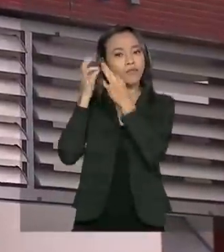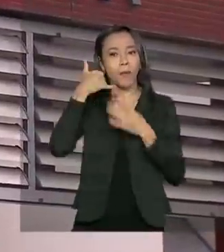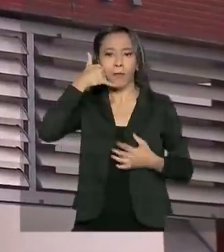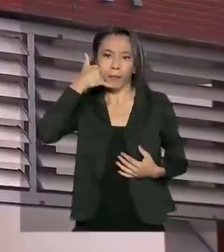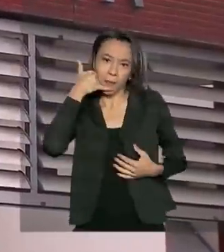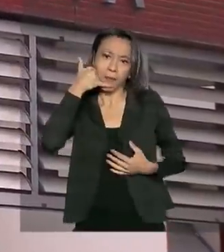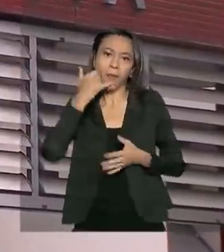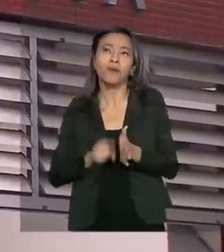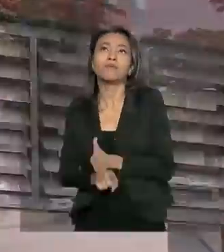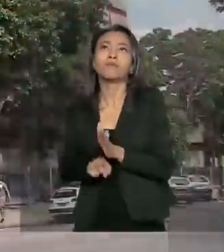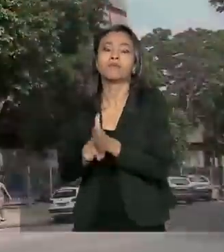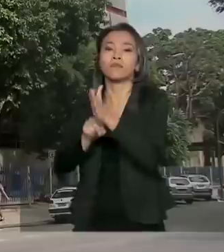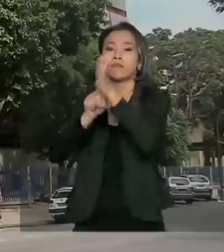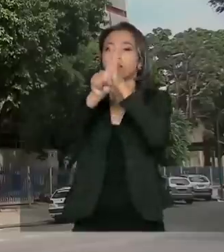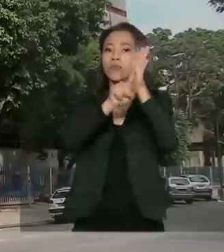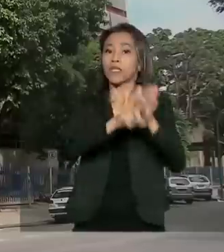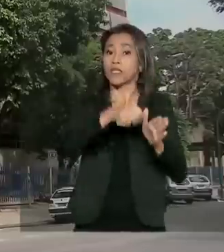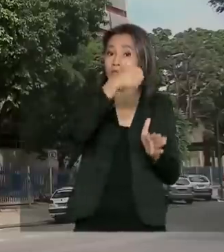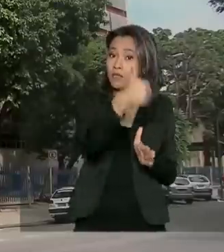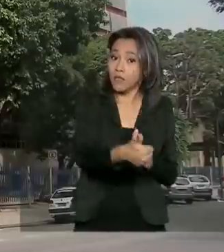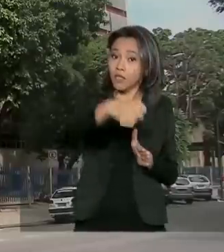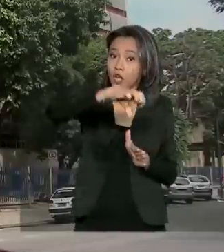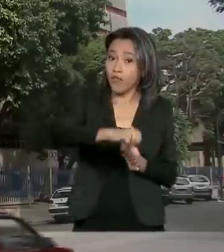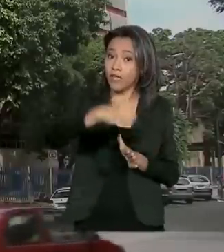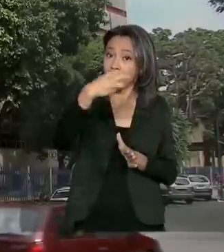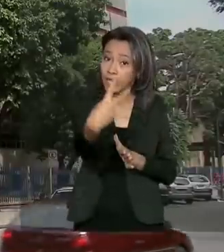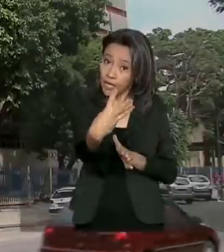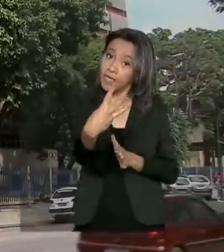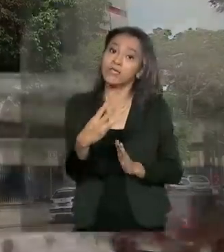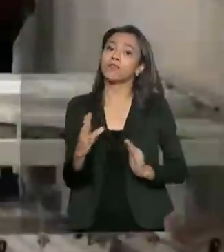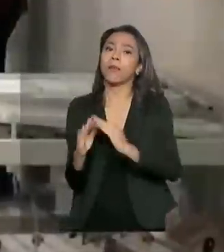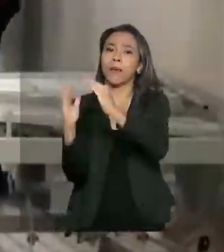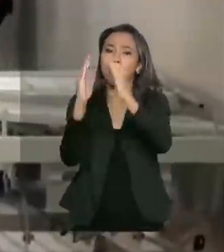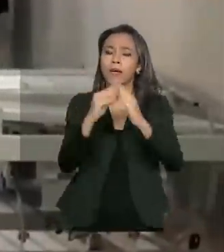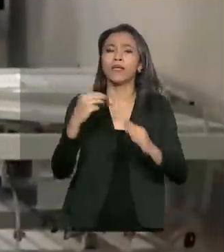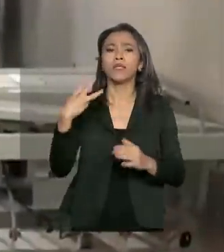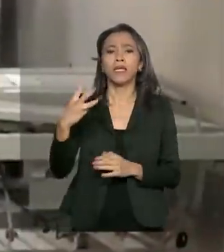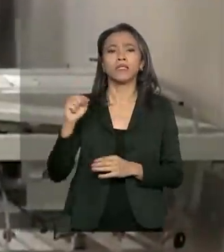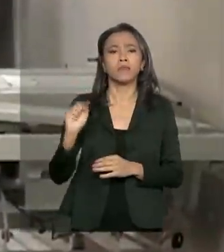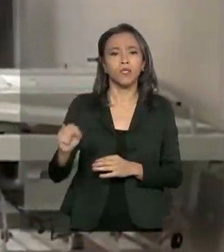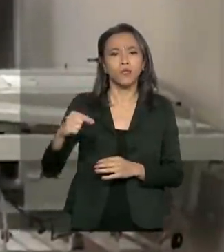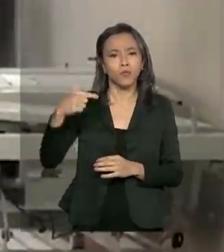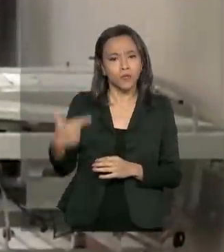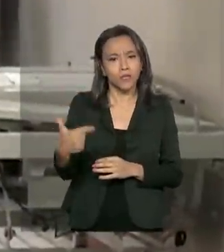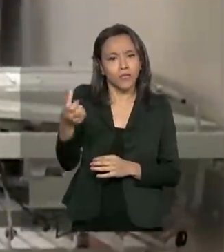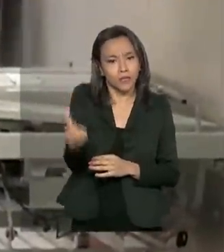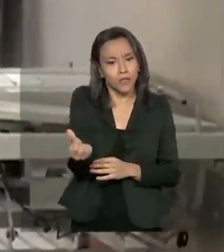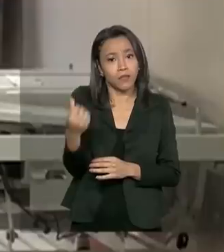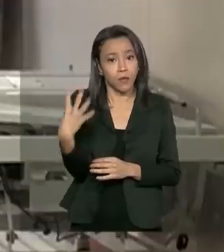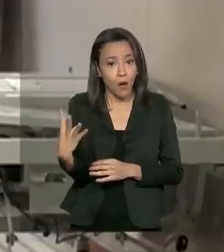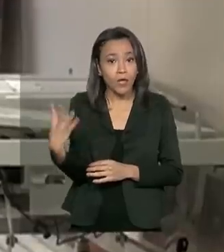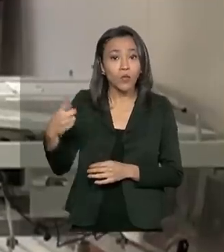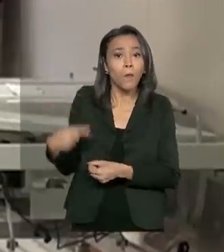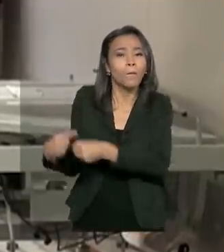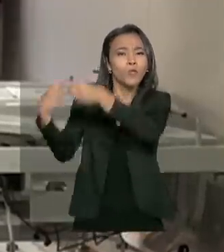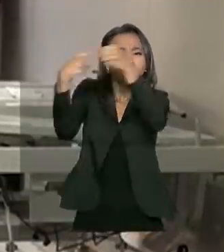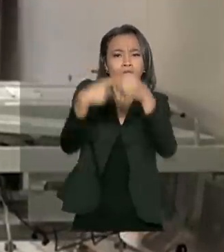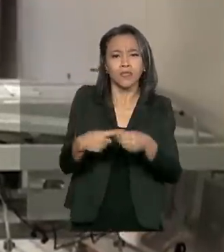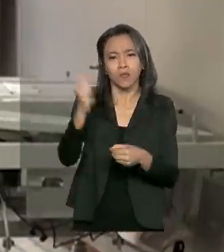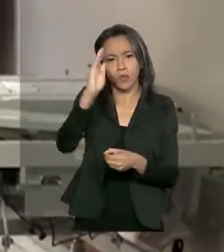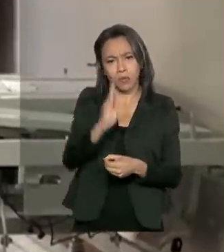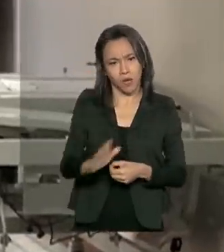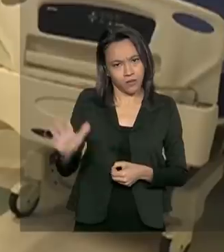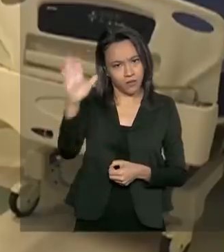em mais de 193 mil domicílios distribuídos em 3.364 municípios de todo o país.